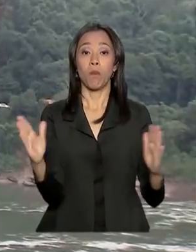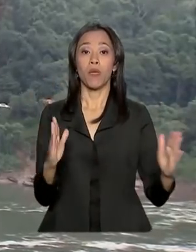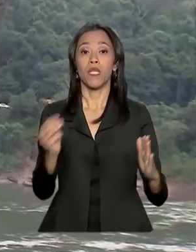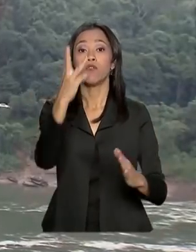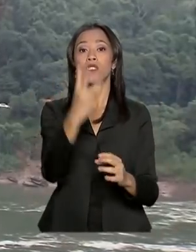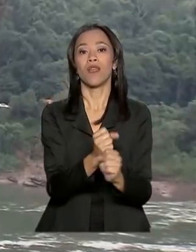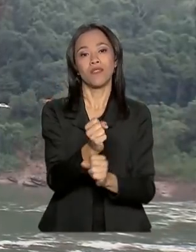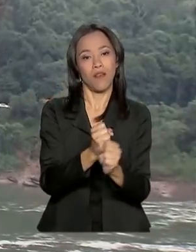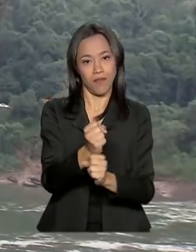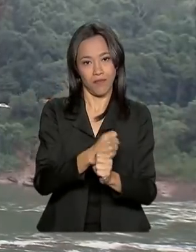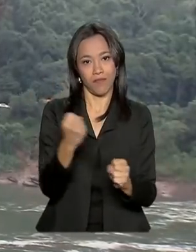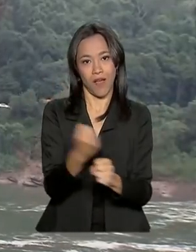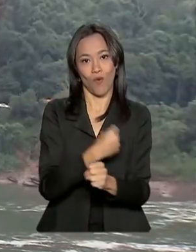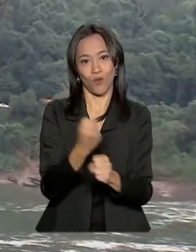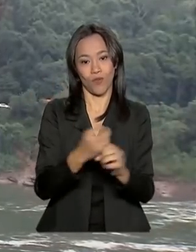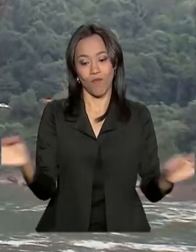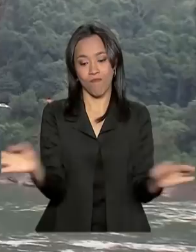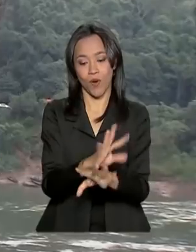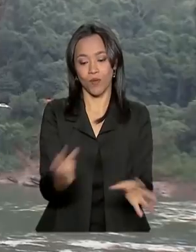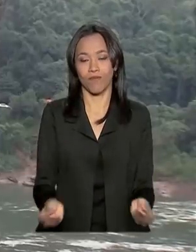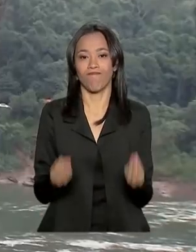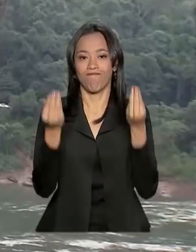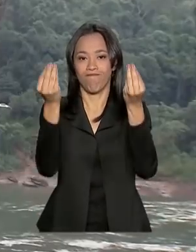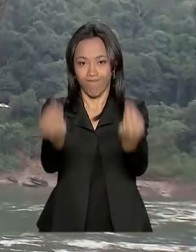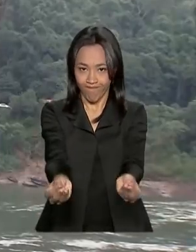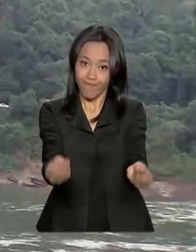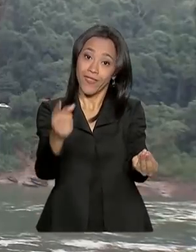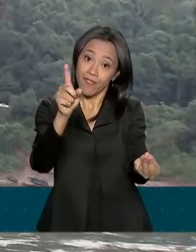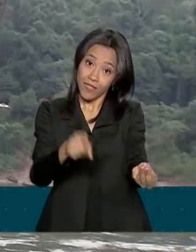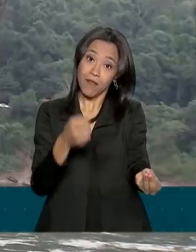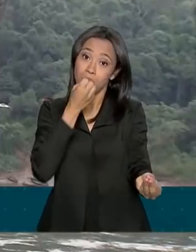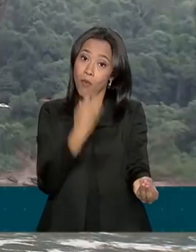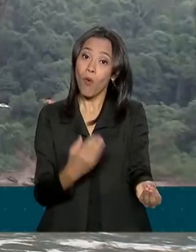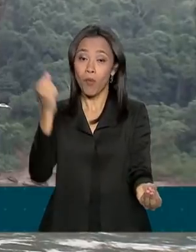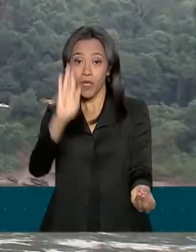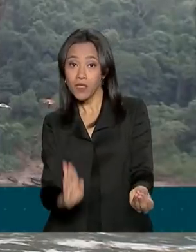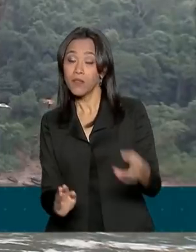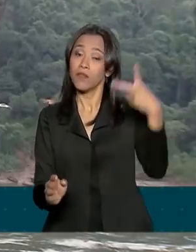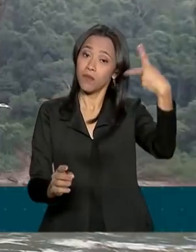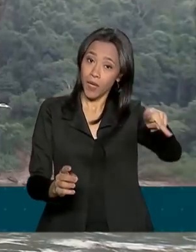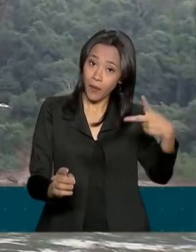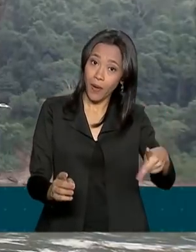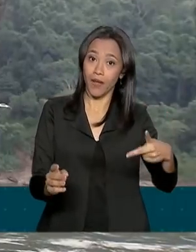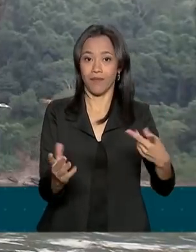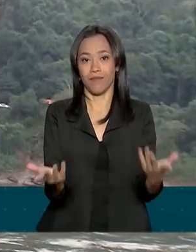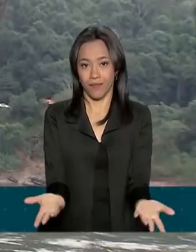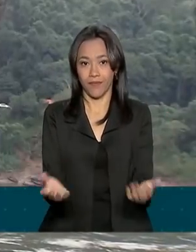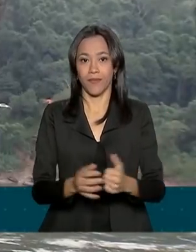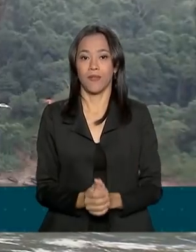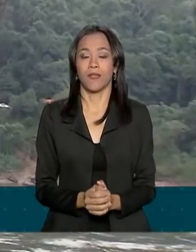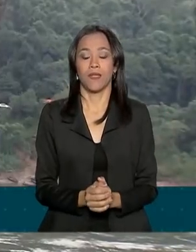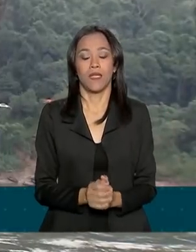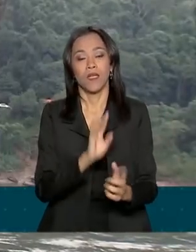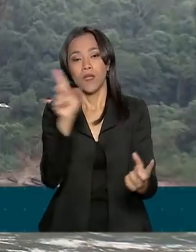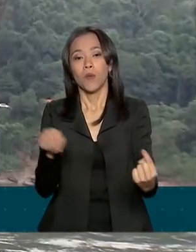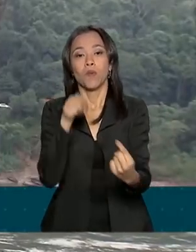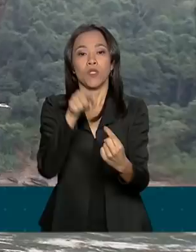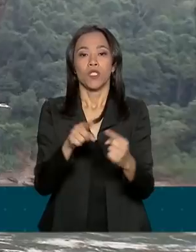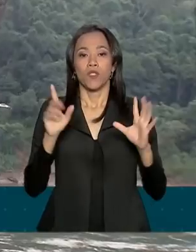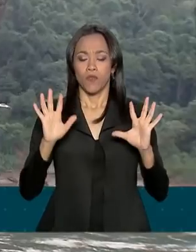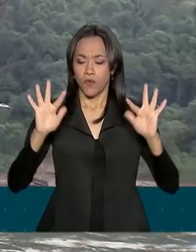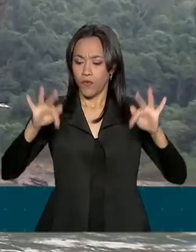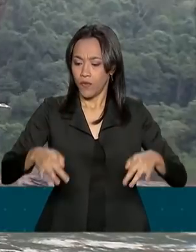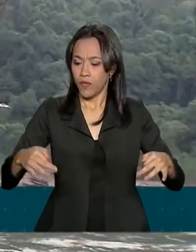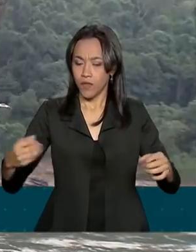anos. Isso aqui inclui os dois acessos, tanto do lado brasileiro como do lado paraguaio. Então a intenção é que, quando terminamos